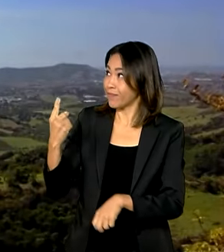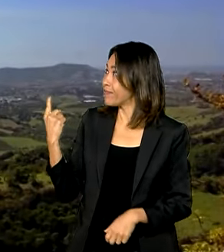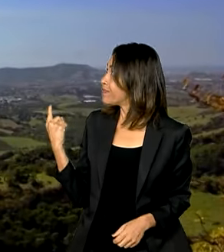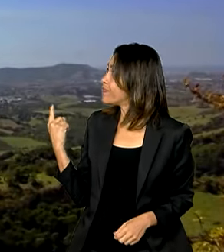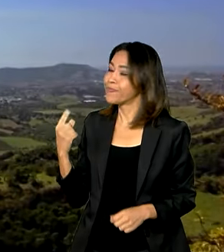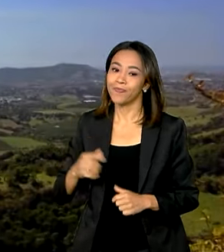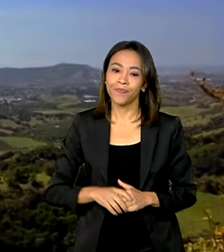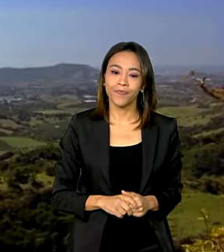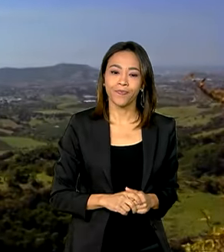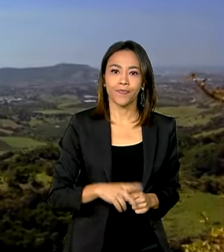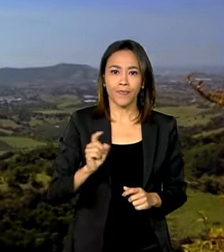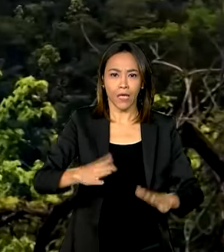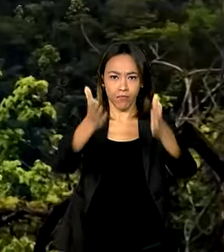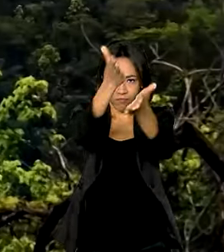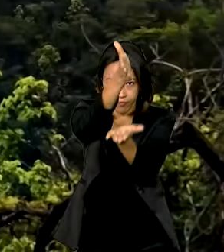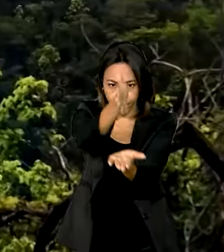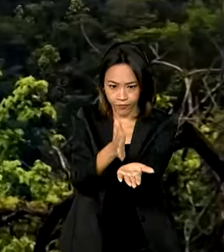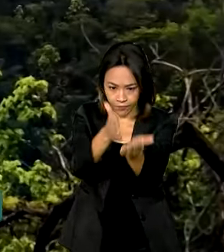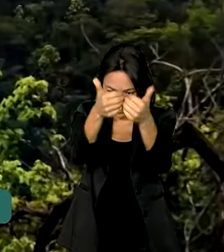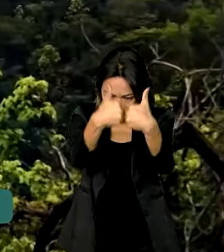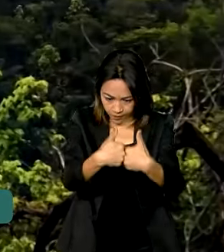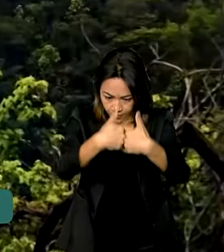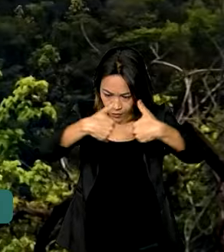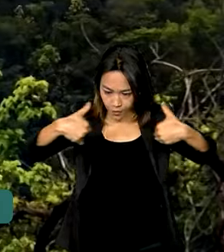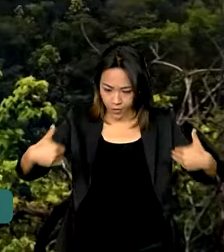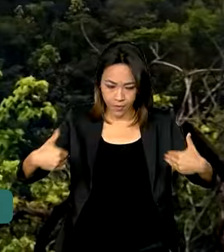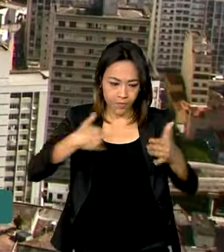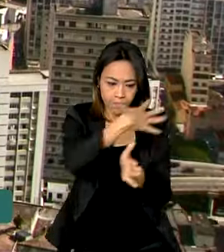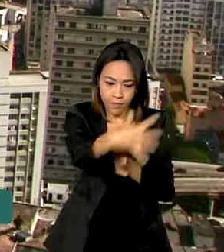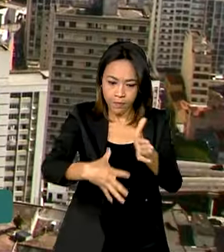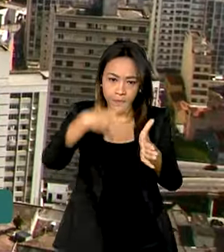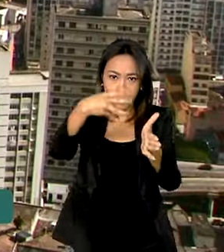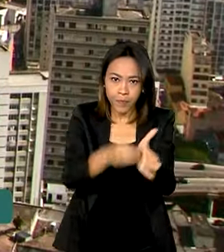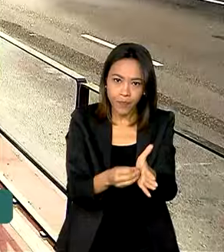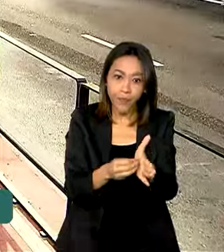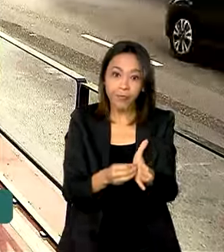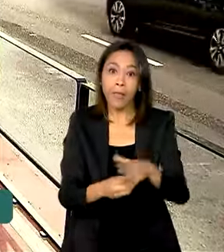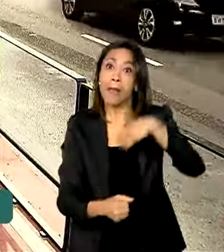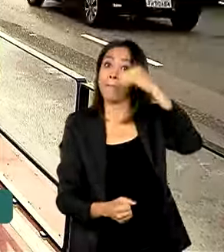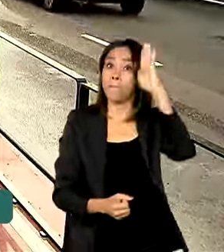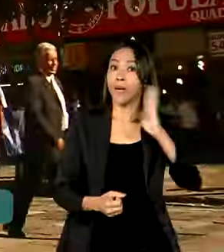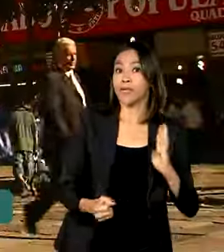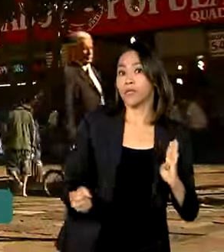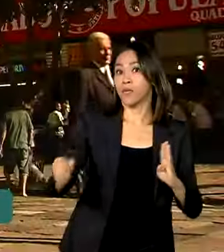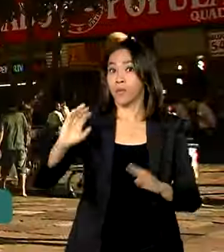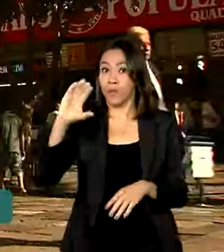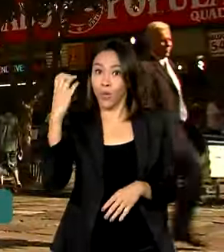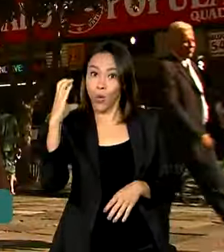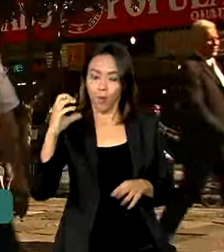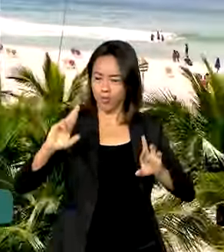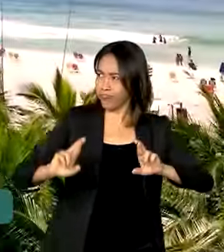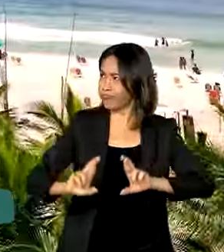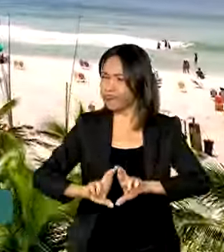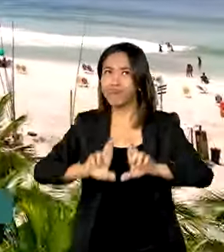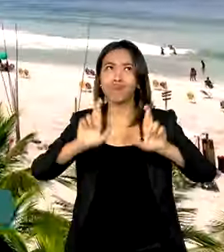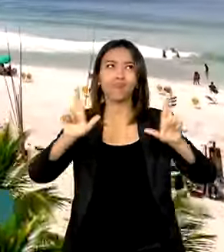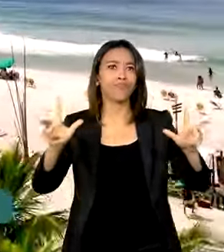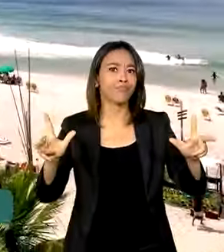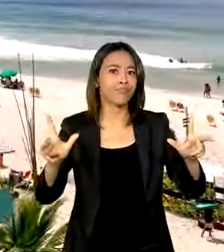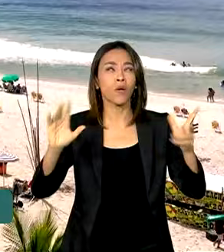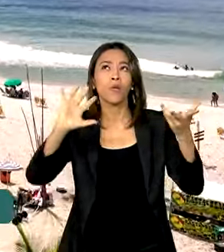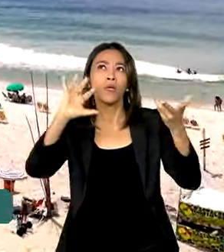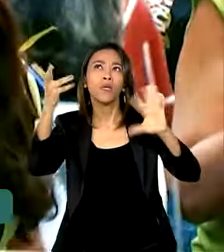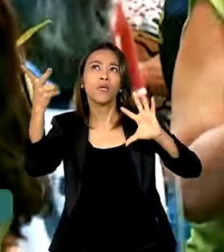Apesar de dividir a fronteira e a floresta amazônica, Brasil e Colômbia possuem vários contrastes. Além do